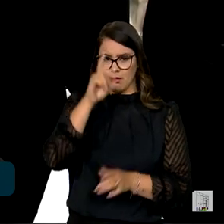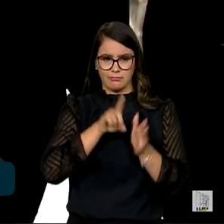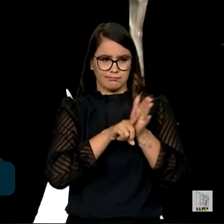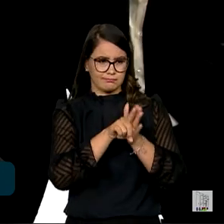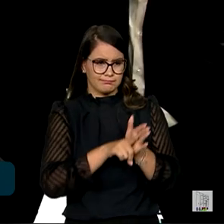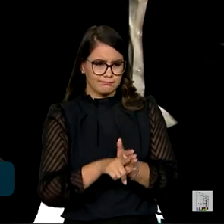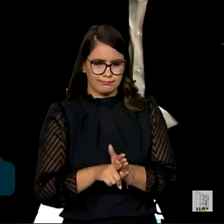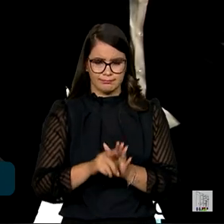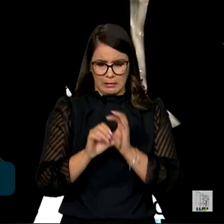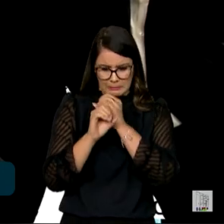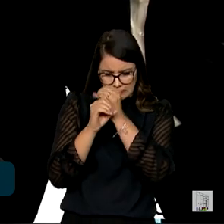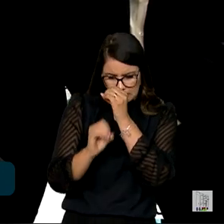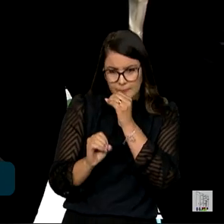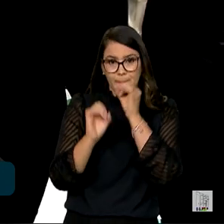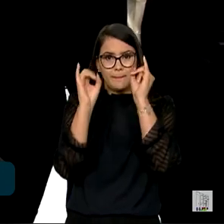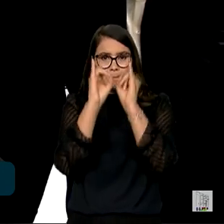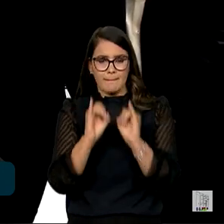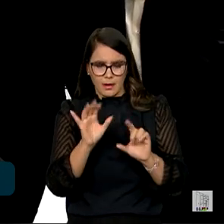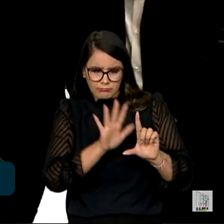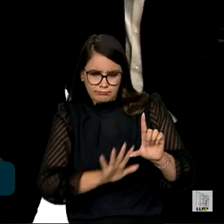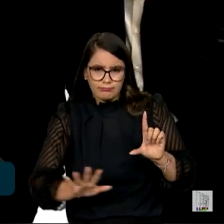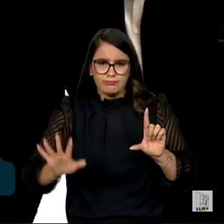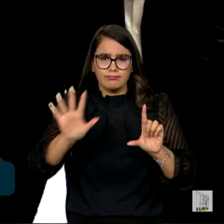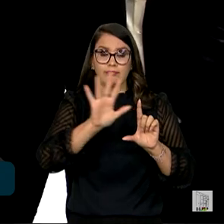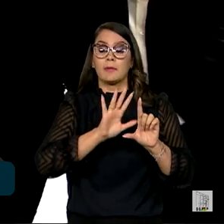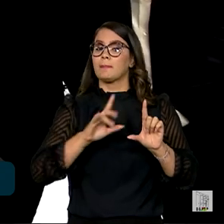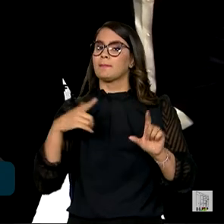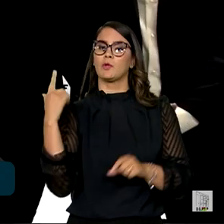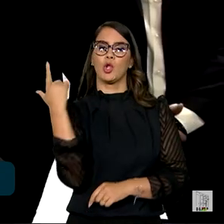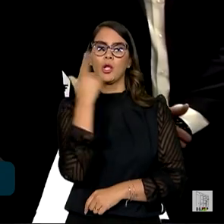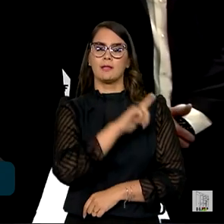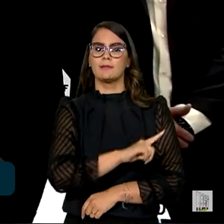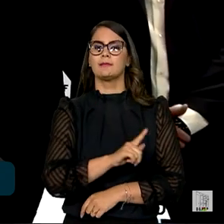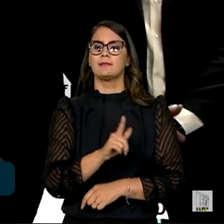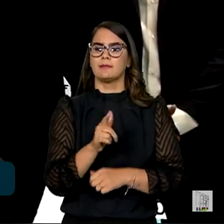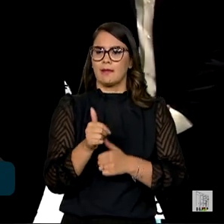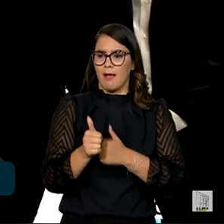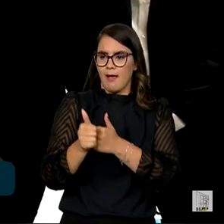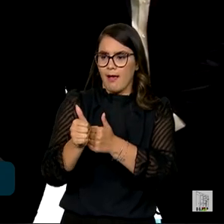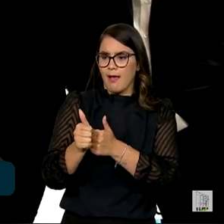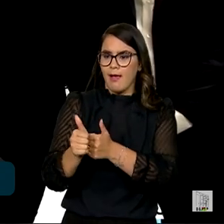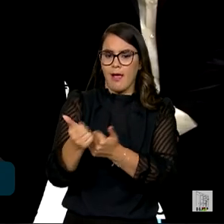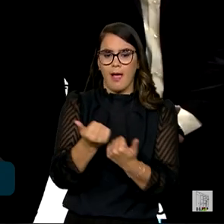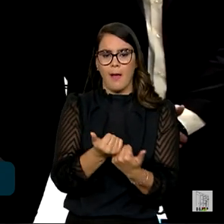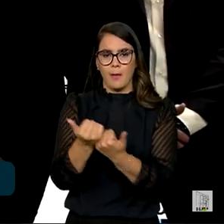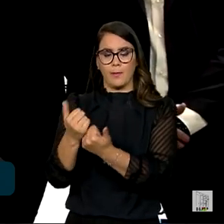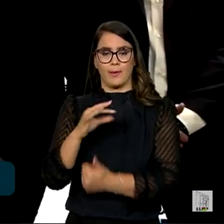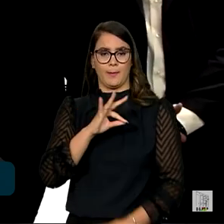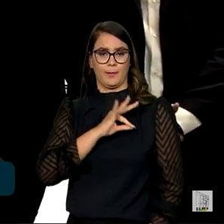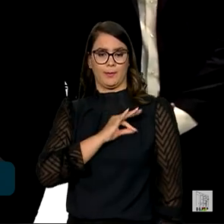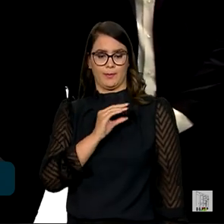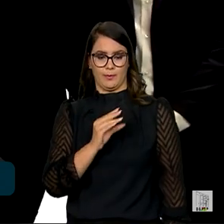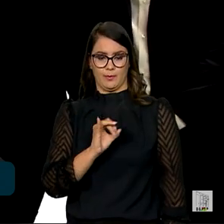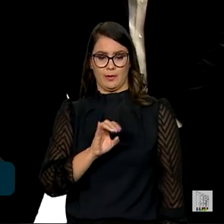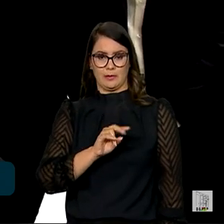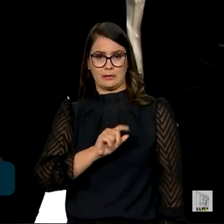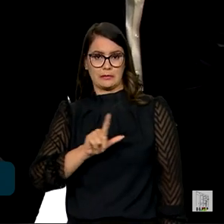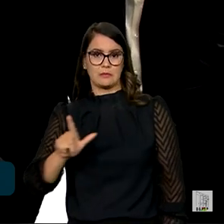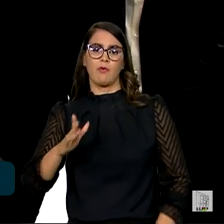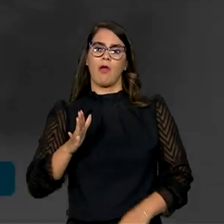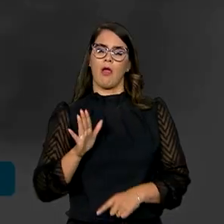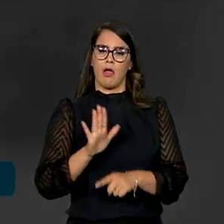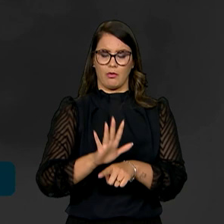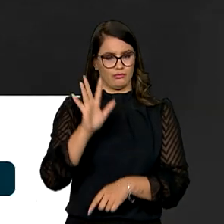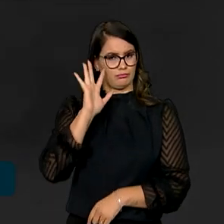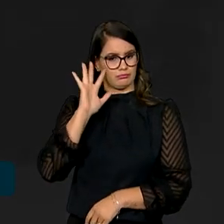balística, de imagens, para que a gente possa, assessorando e apoiando a Polícia Civil, contribuir na elucidação